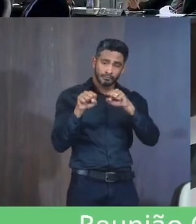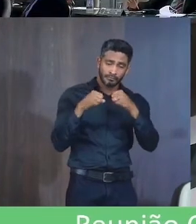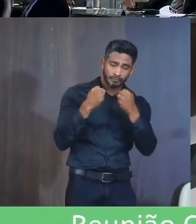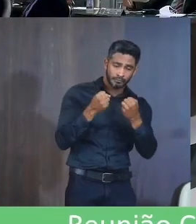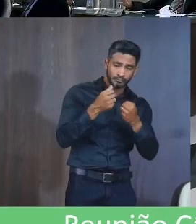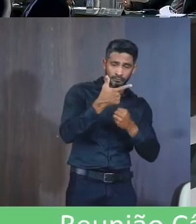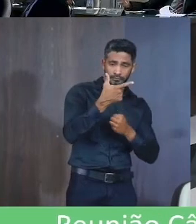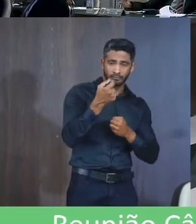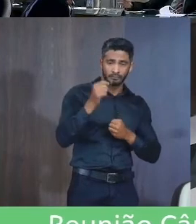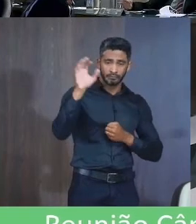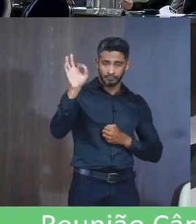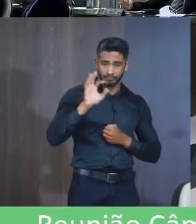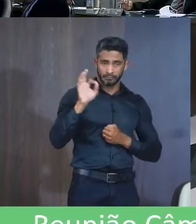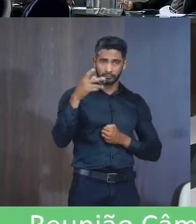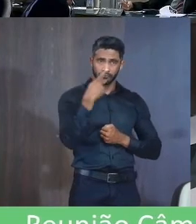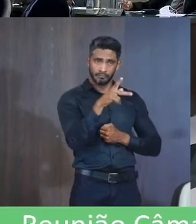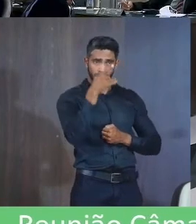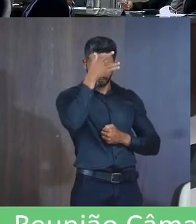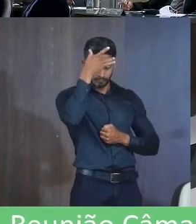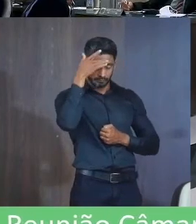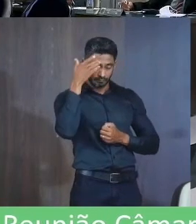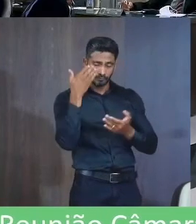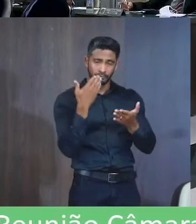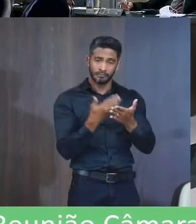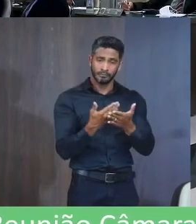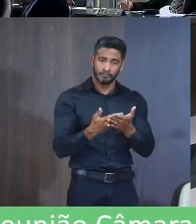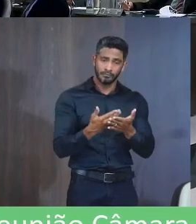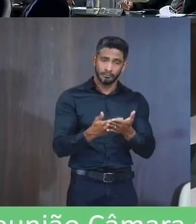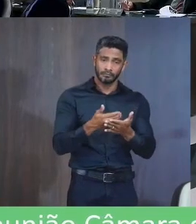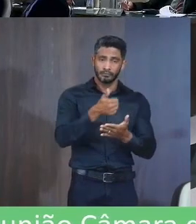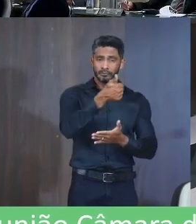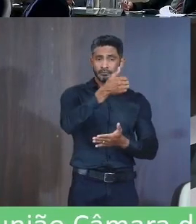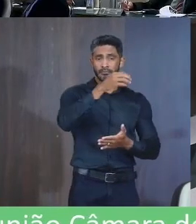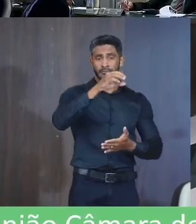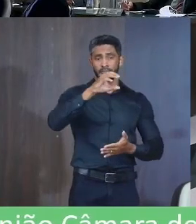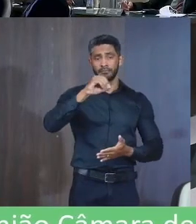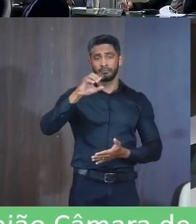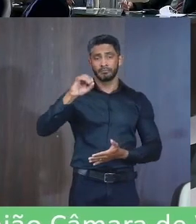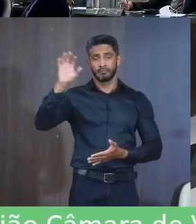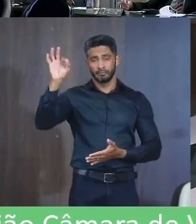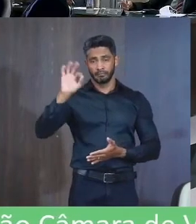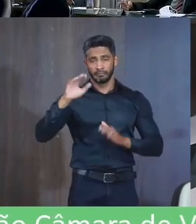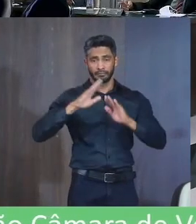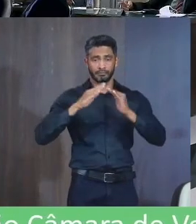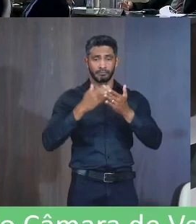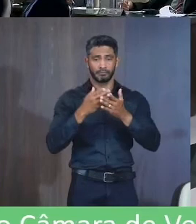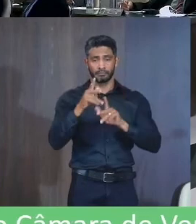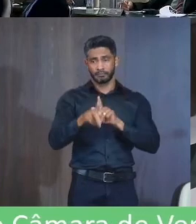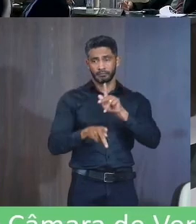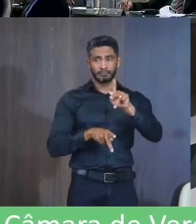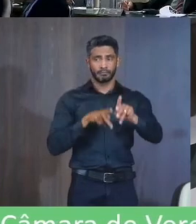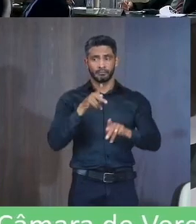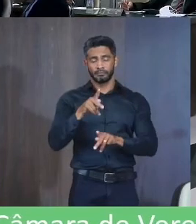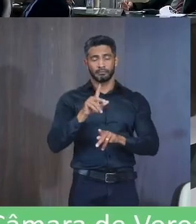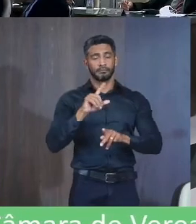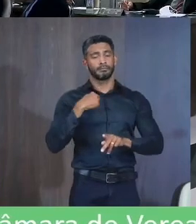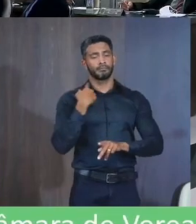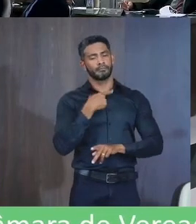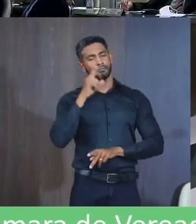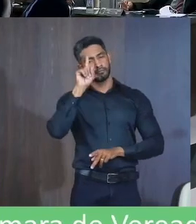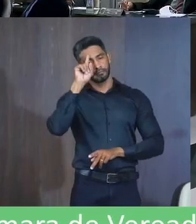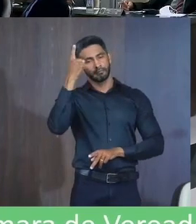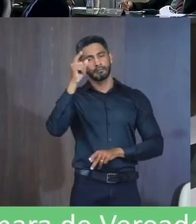percentual De 20% Para aqueles Que estudam 100% Em escolas Públicas A nossa Ideia